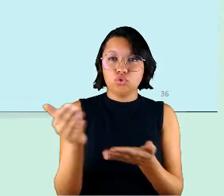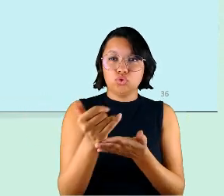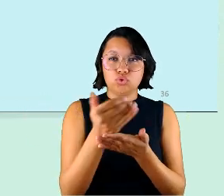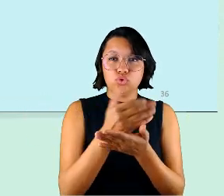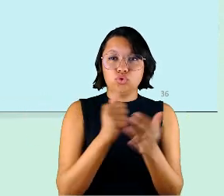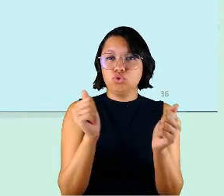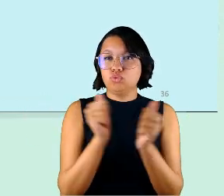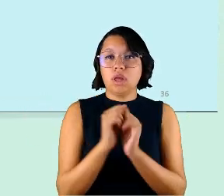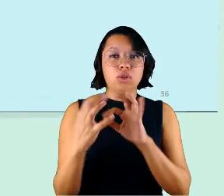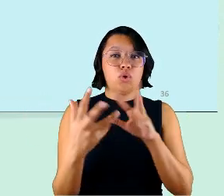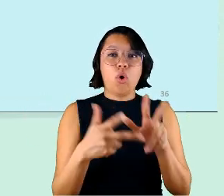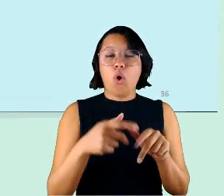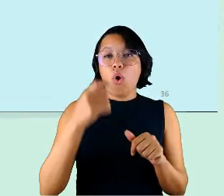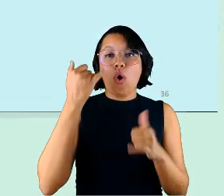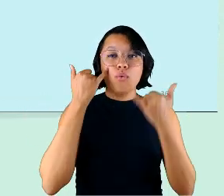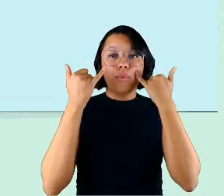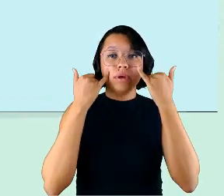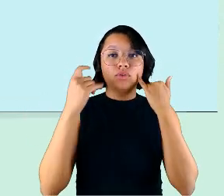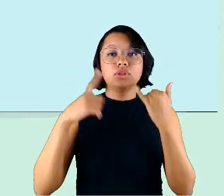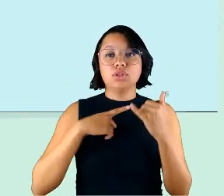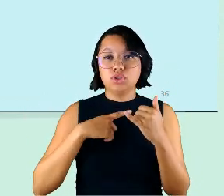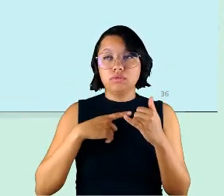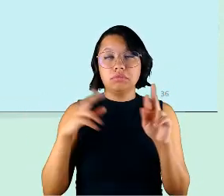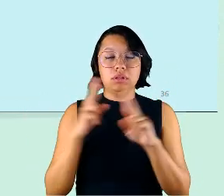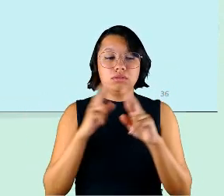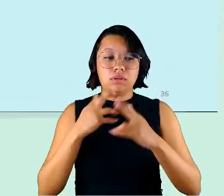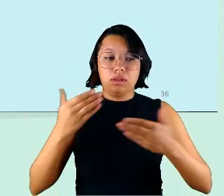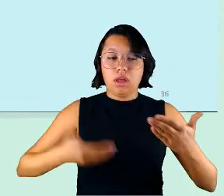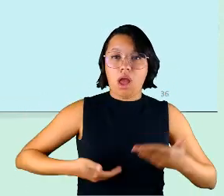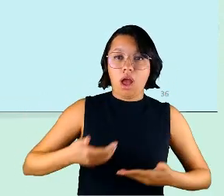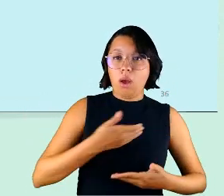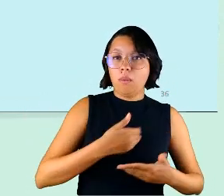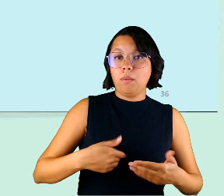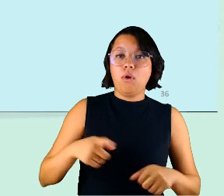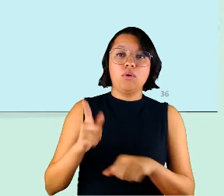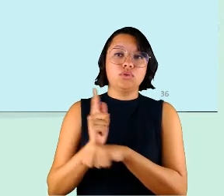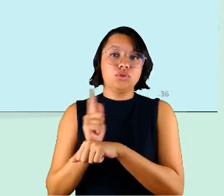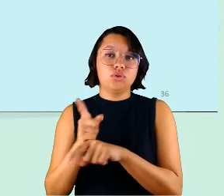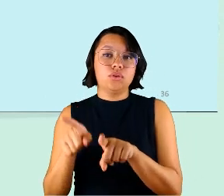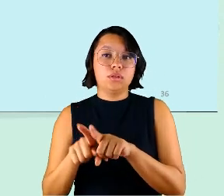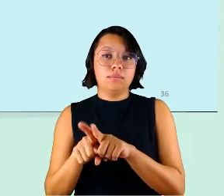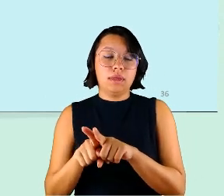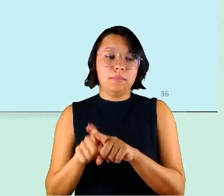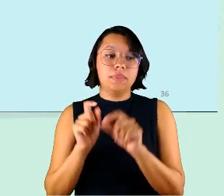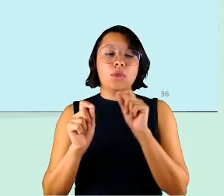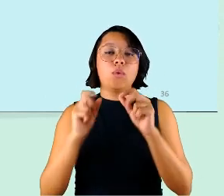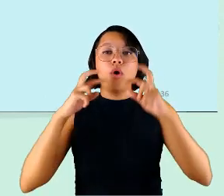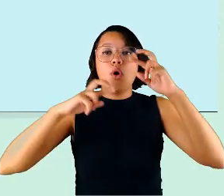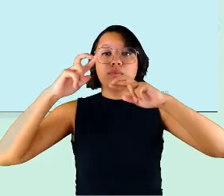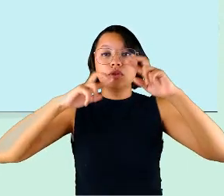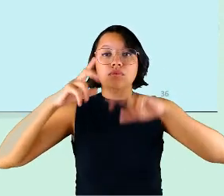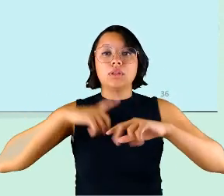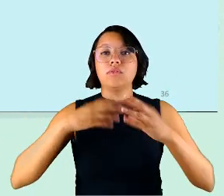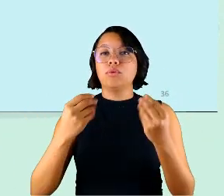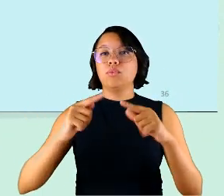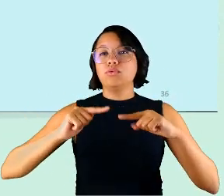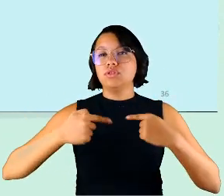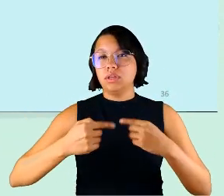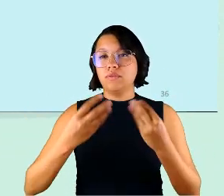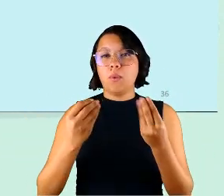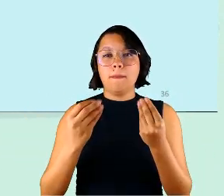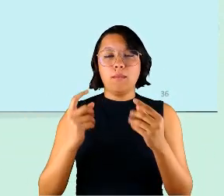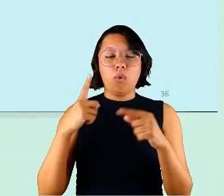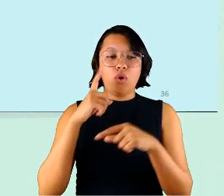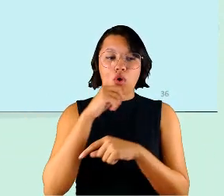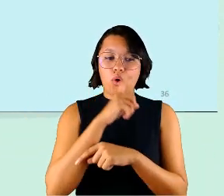que a gente obteve tanto para servidores quanto para gestores o que a gente observou que houve muitos desafios bastante